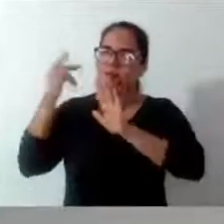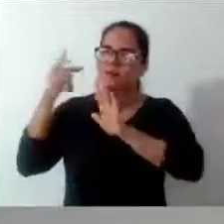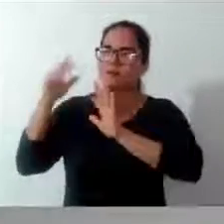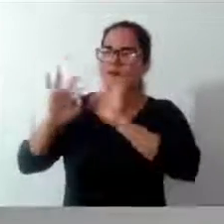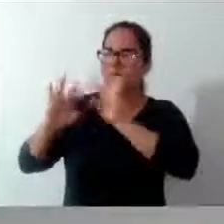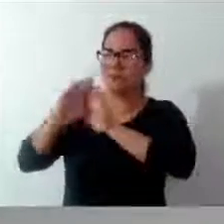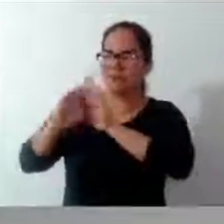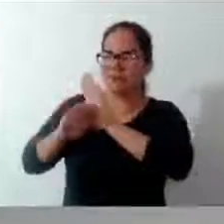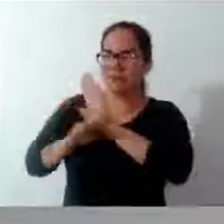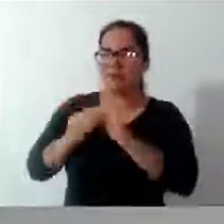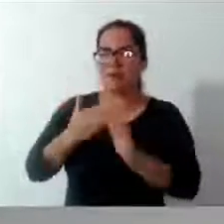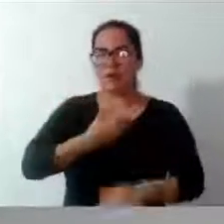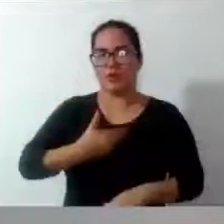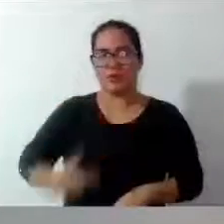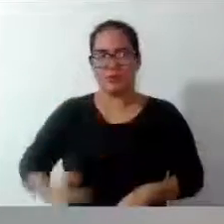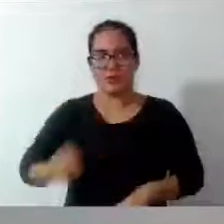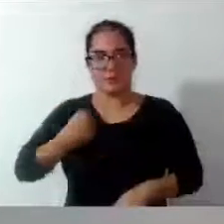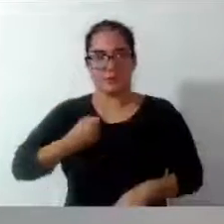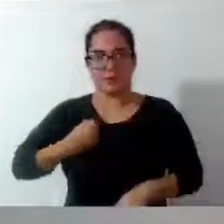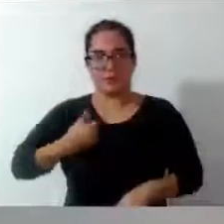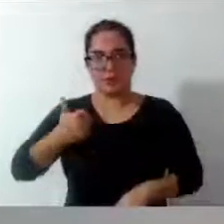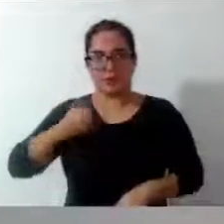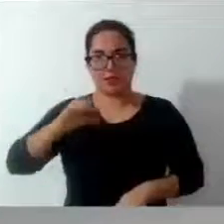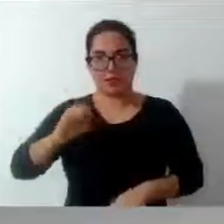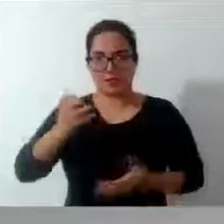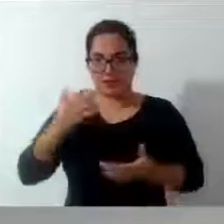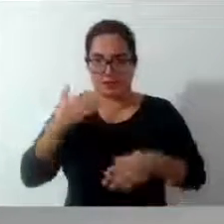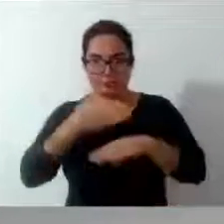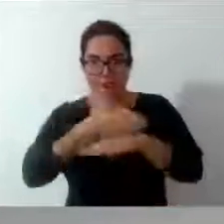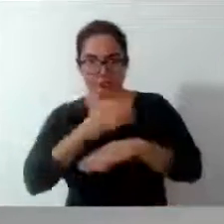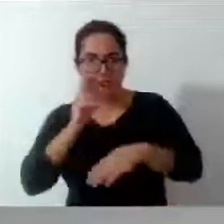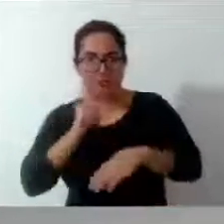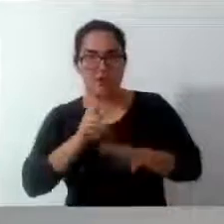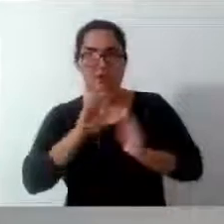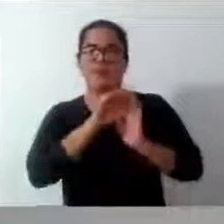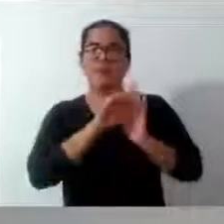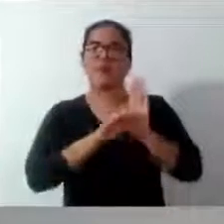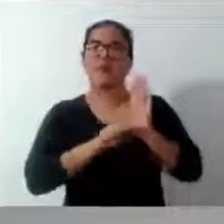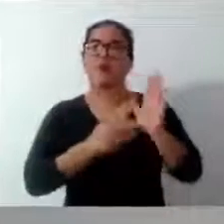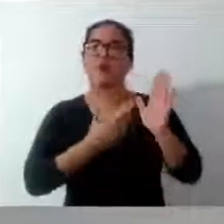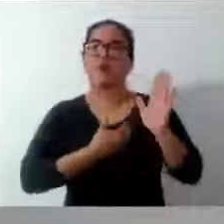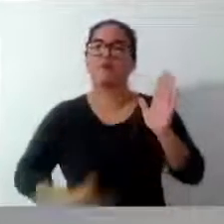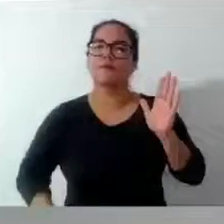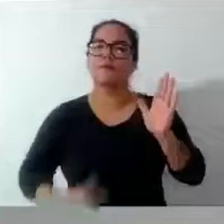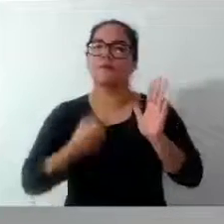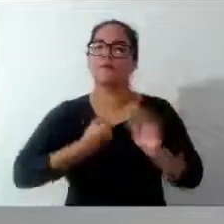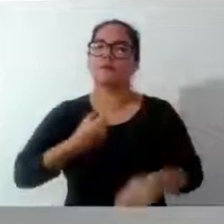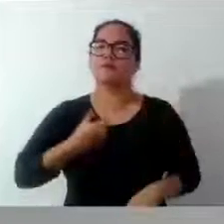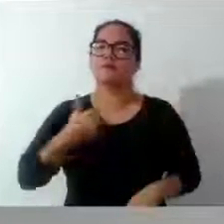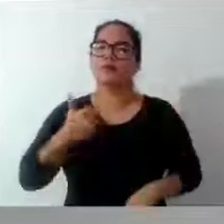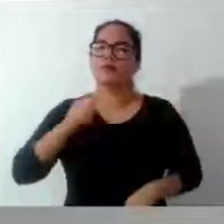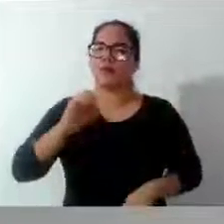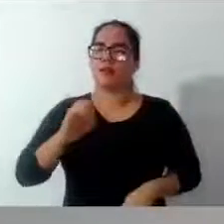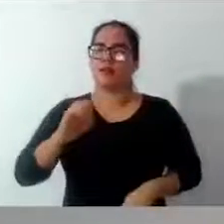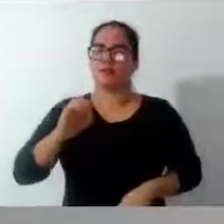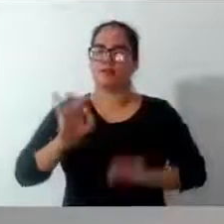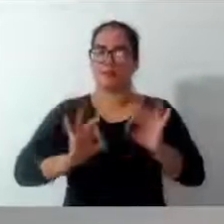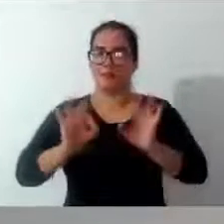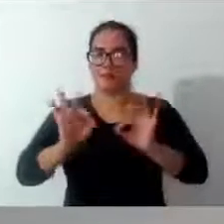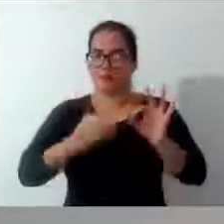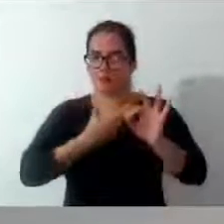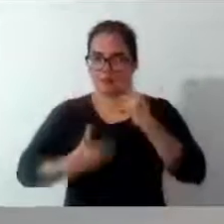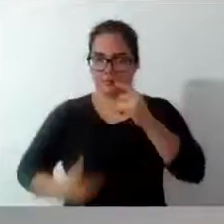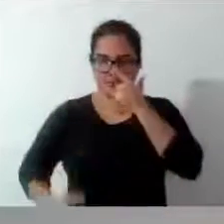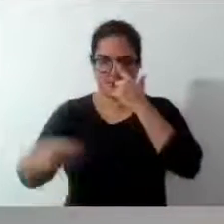Na página 10, para quem quiser conferir no plano de governo, na página 10 do plano de governo do prefeito